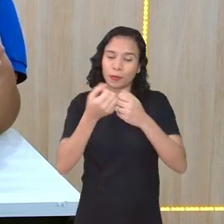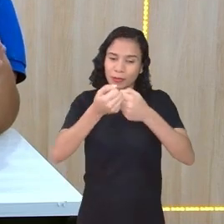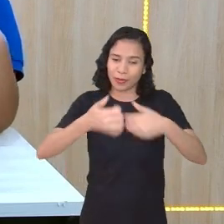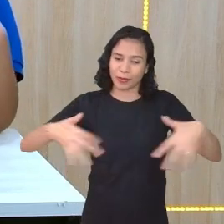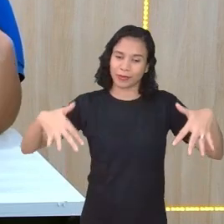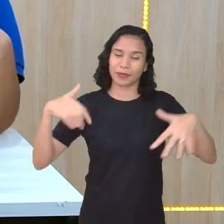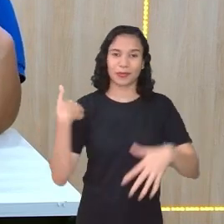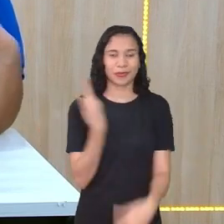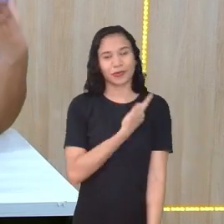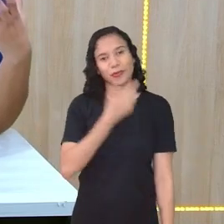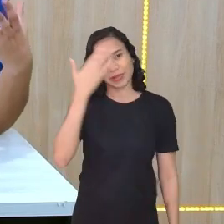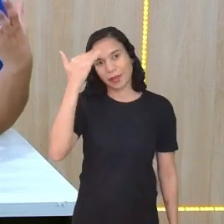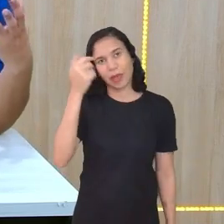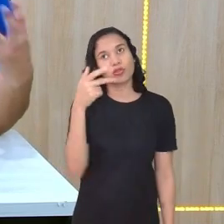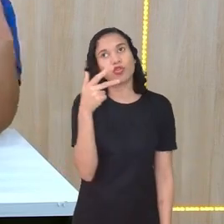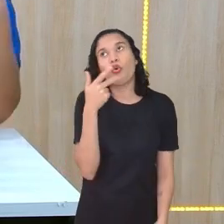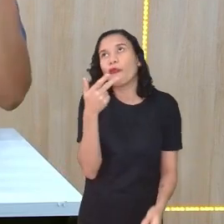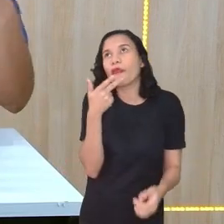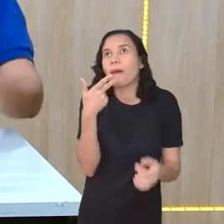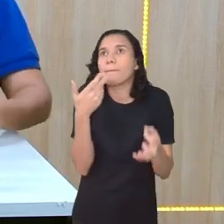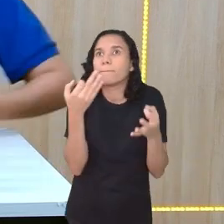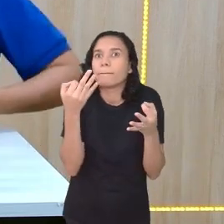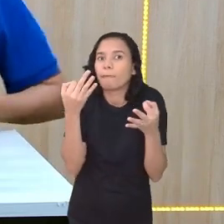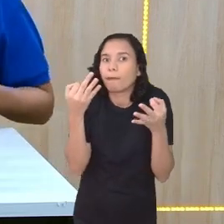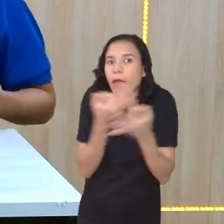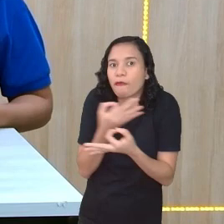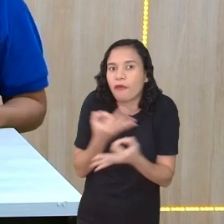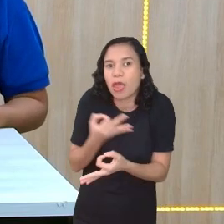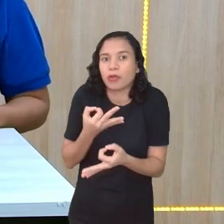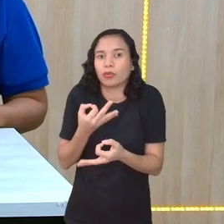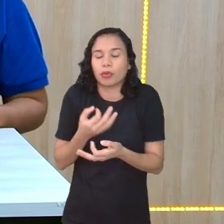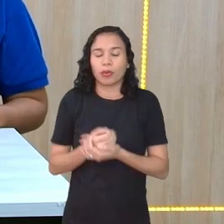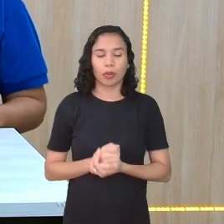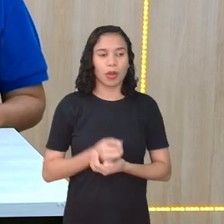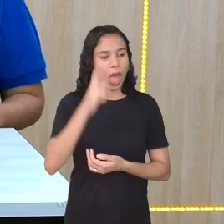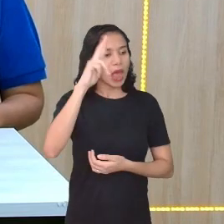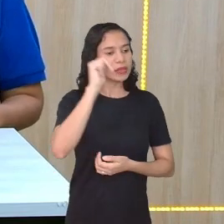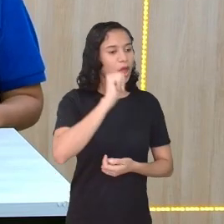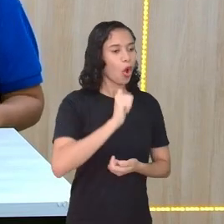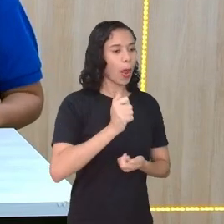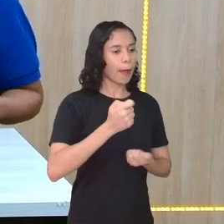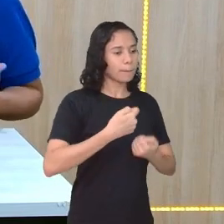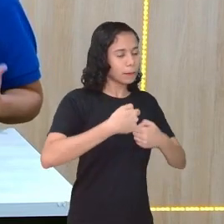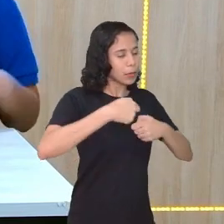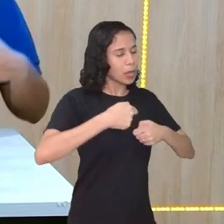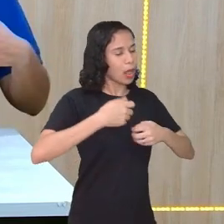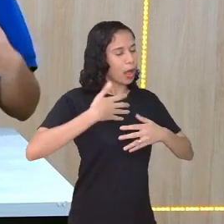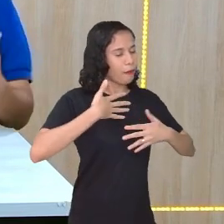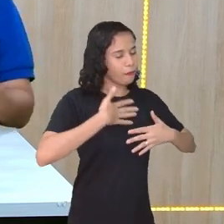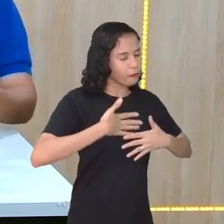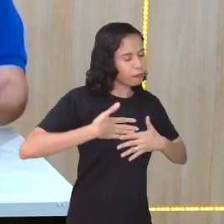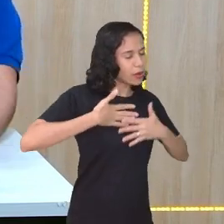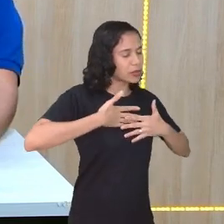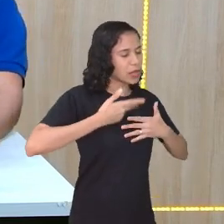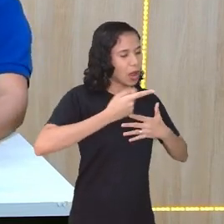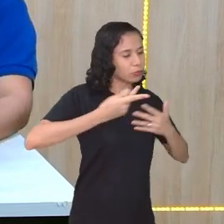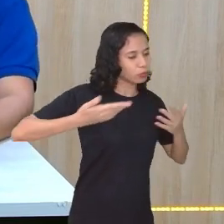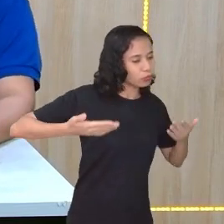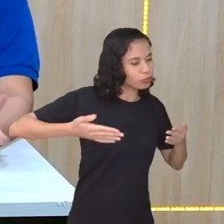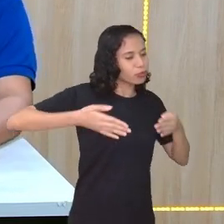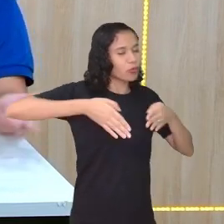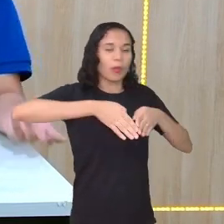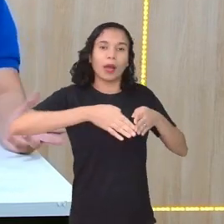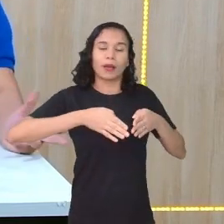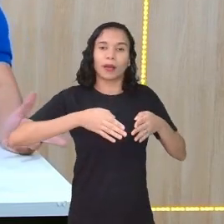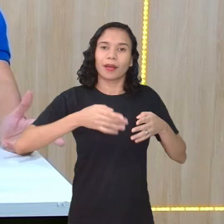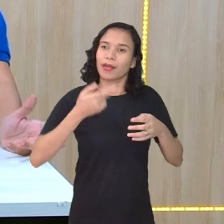gente sabe que a gente não fala corretamente. Ora, senhora Viviane, me darás a honra de seres... Por obsequio. Por